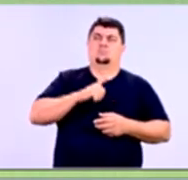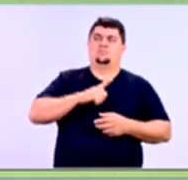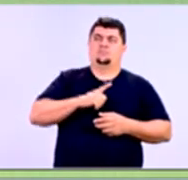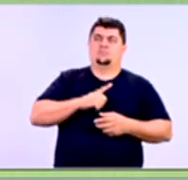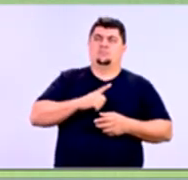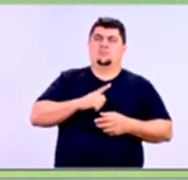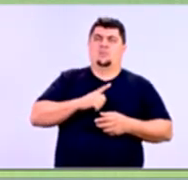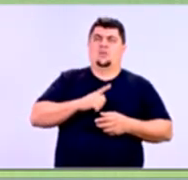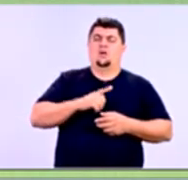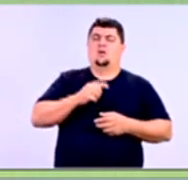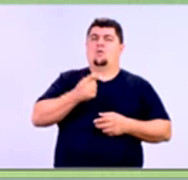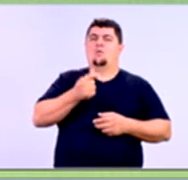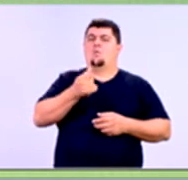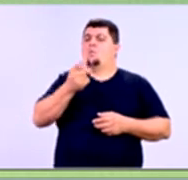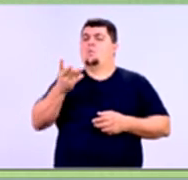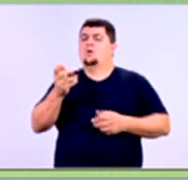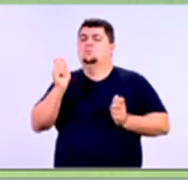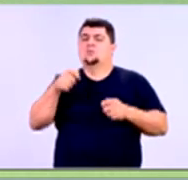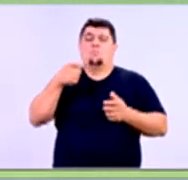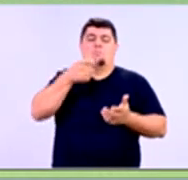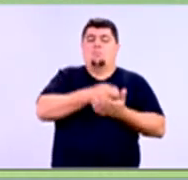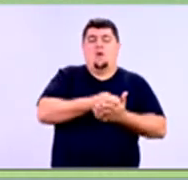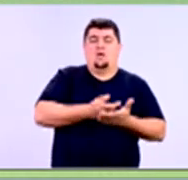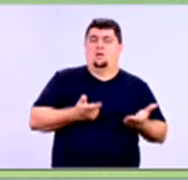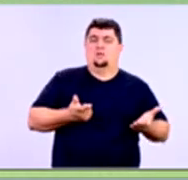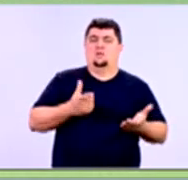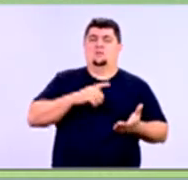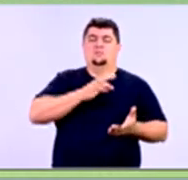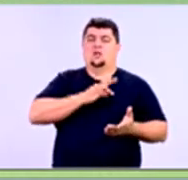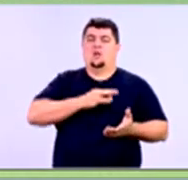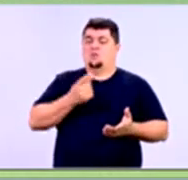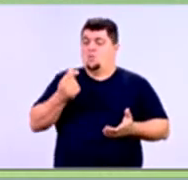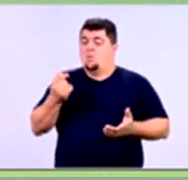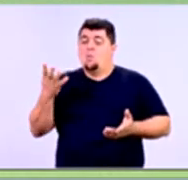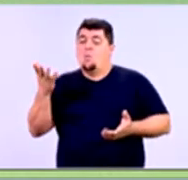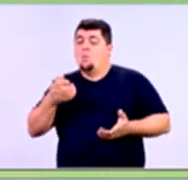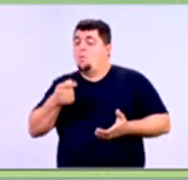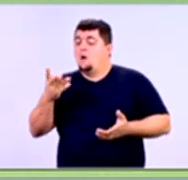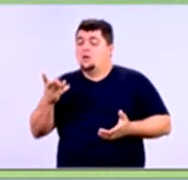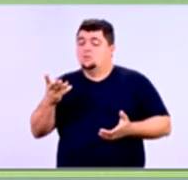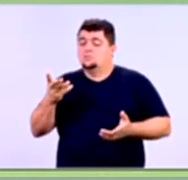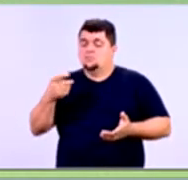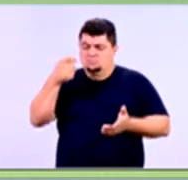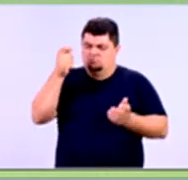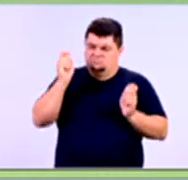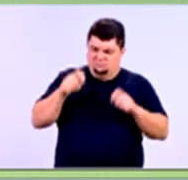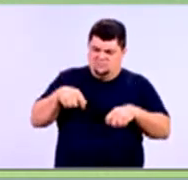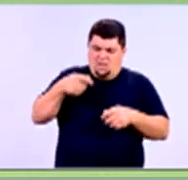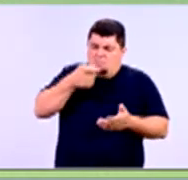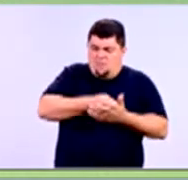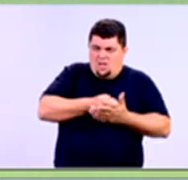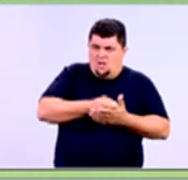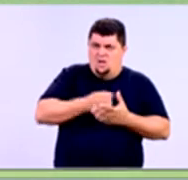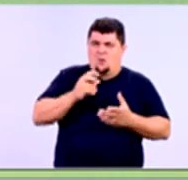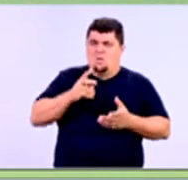proporção entre a renda da pessoa e a compra que ela está fazendo. Então, a gente pensa o seguinte, a condição da pessoa está ligada a ela conseguir